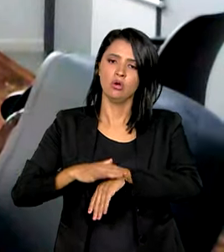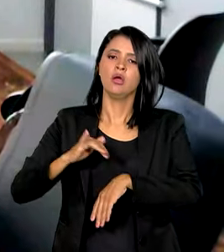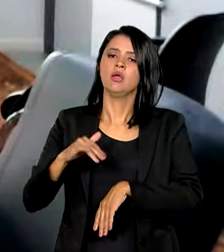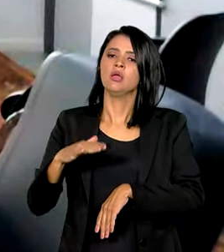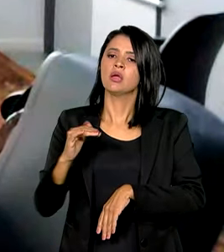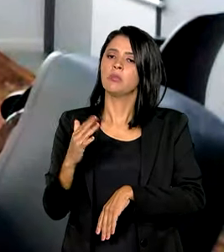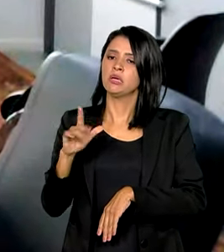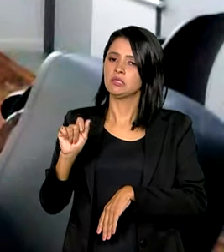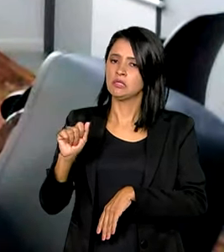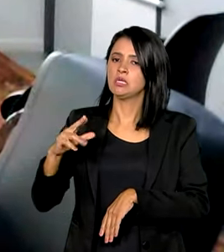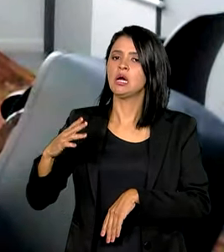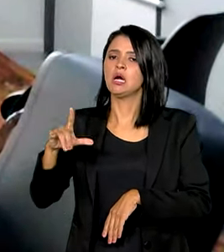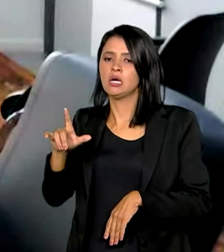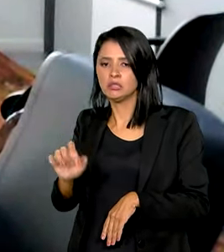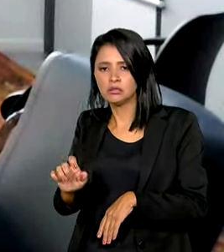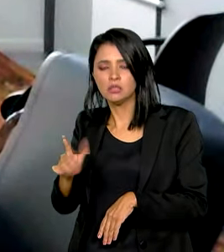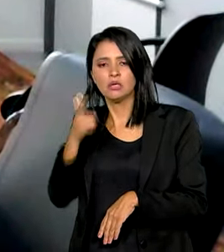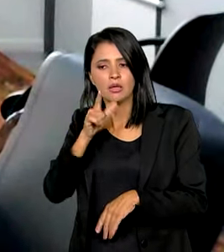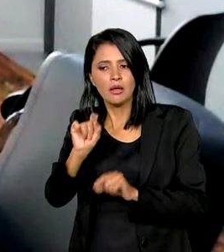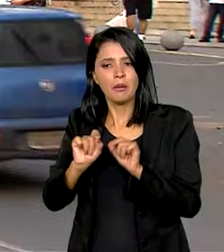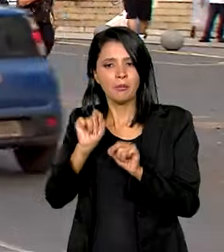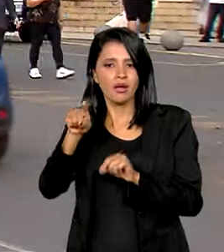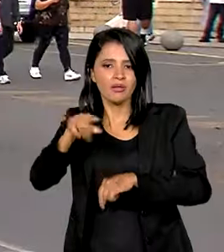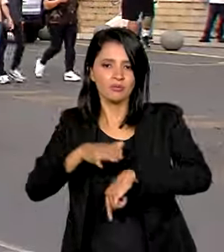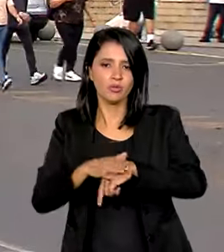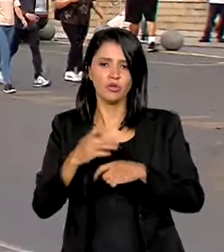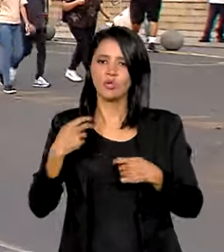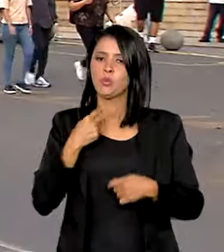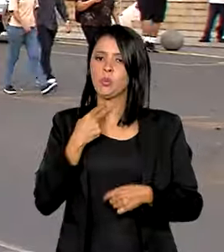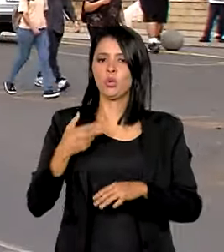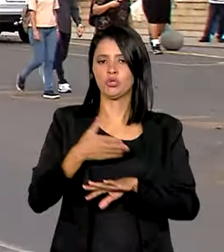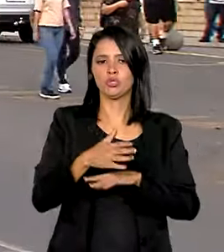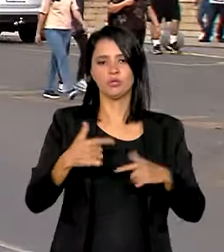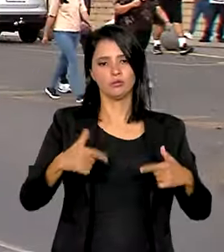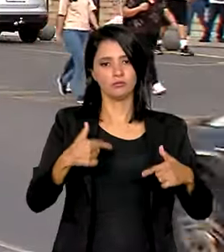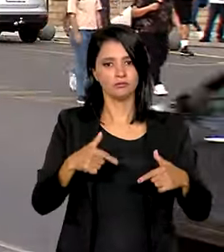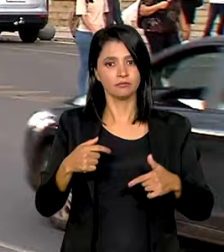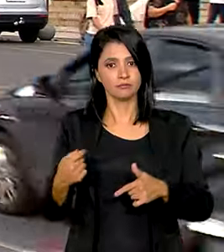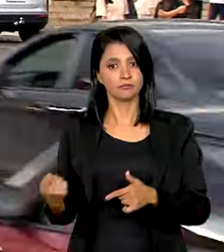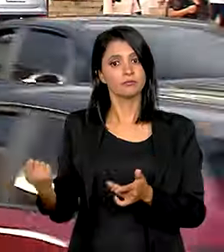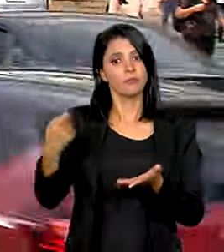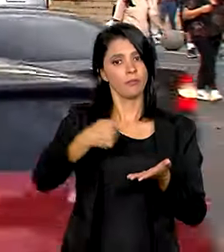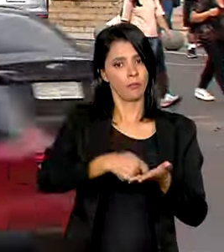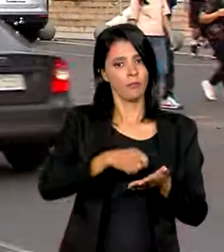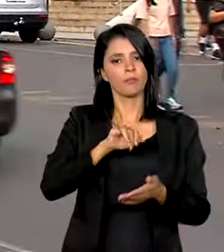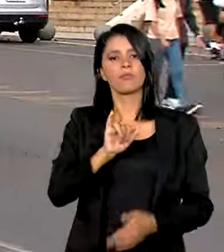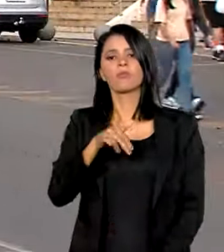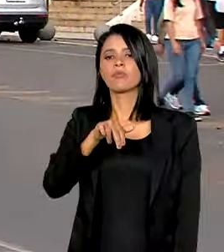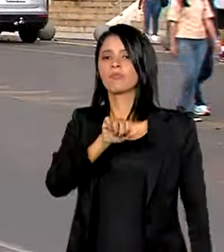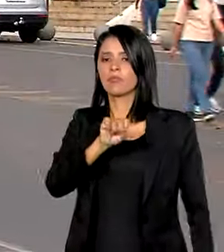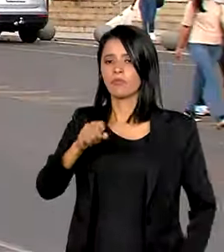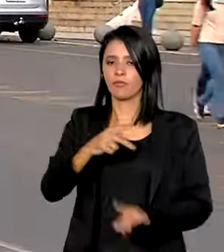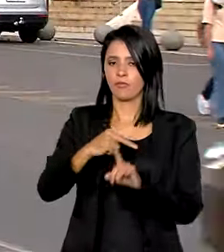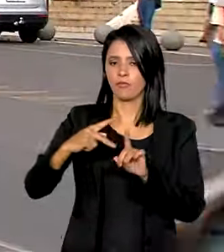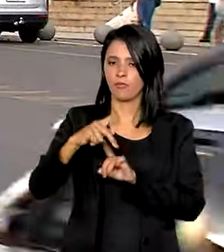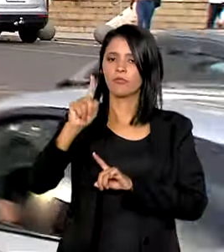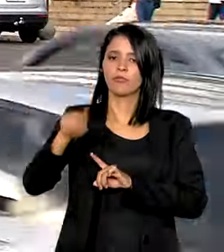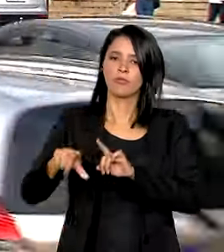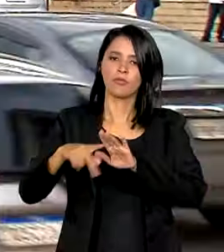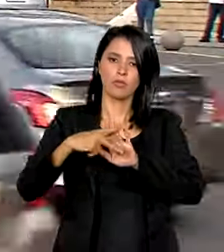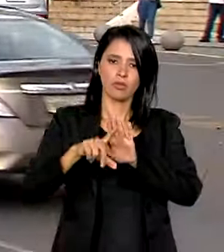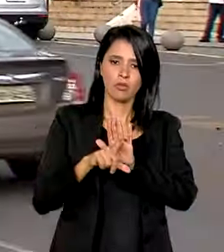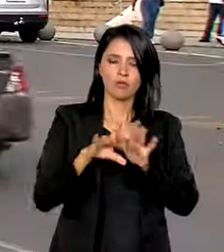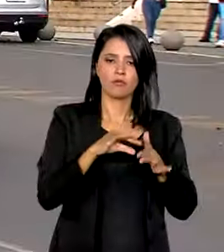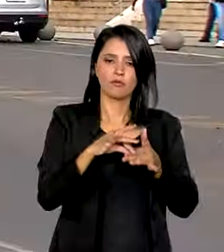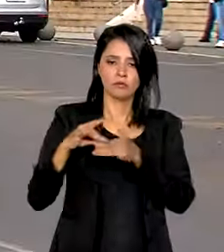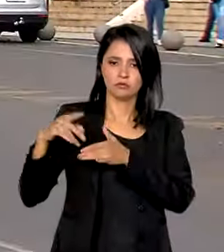cobrir também esses eventos. A contribuição ao INSS faz parte de um projeto de lei enviado